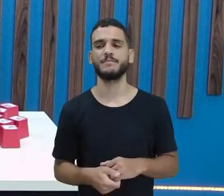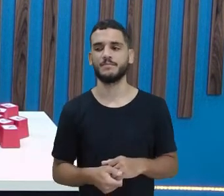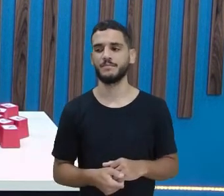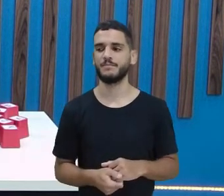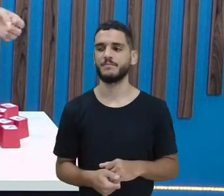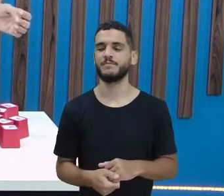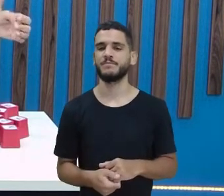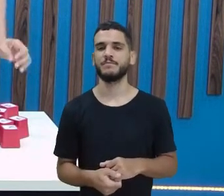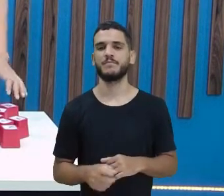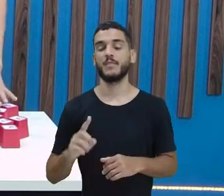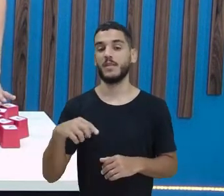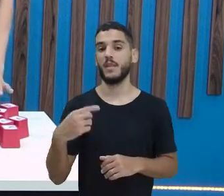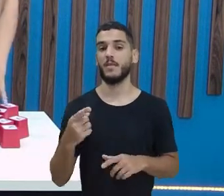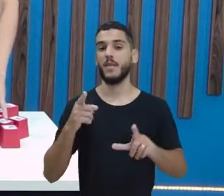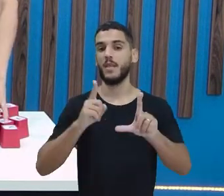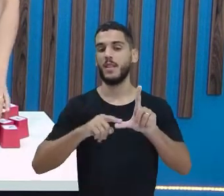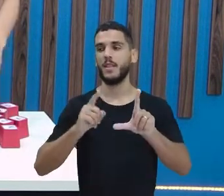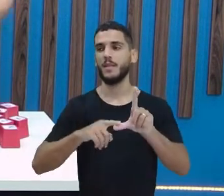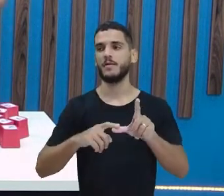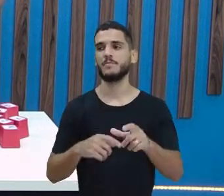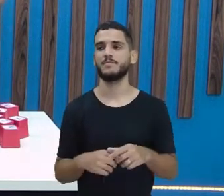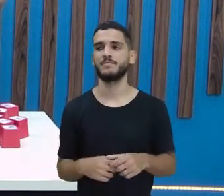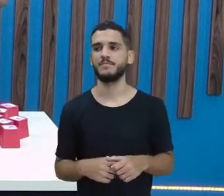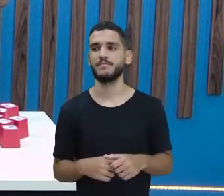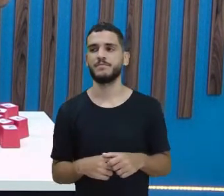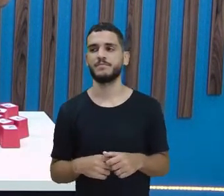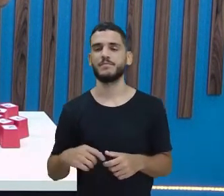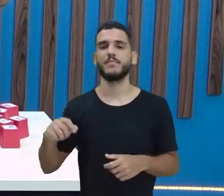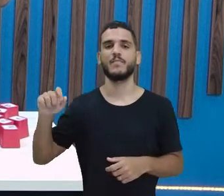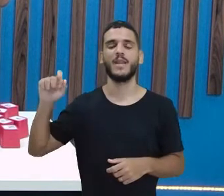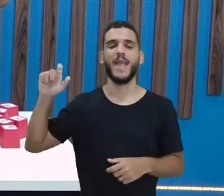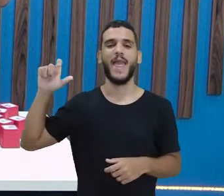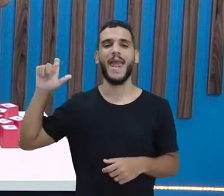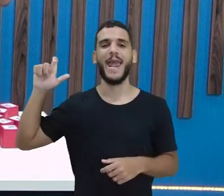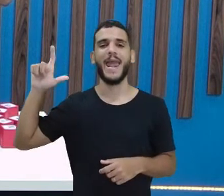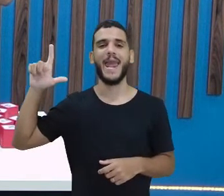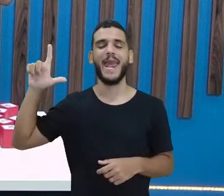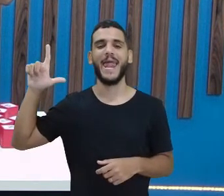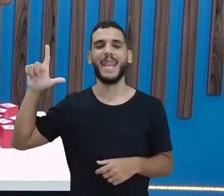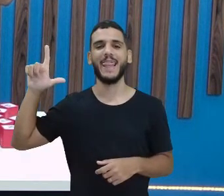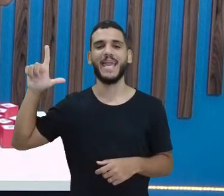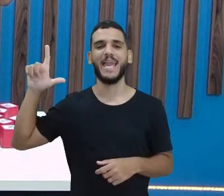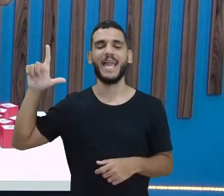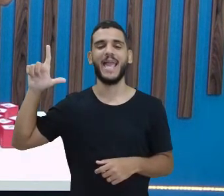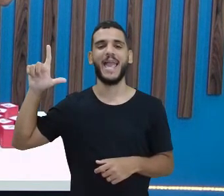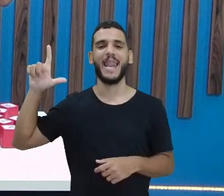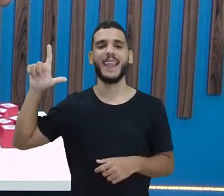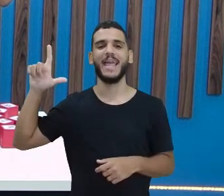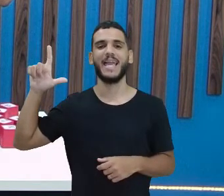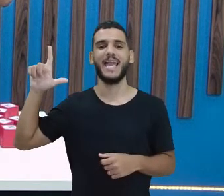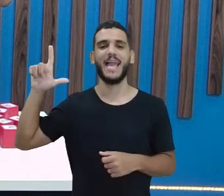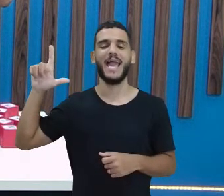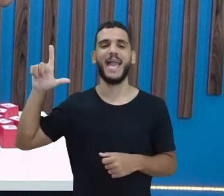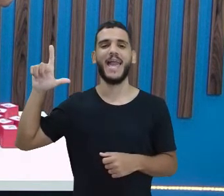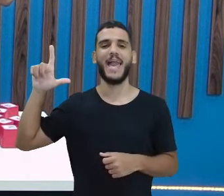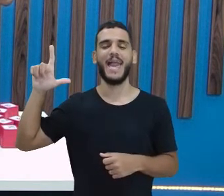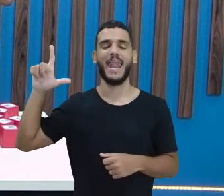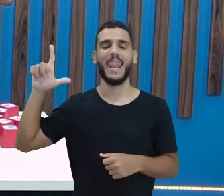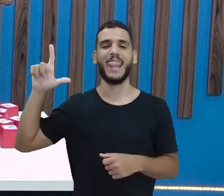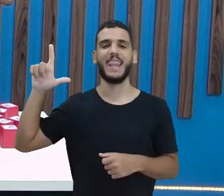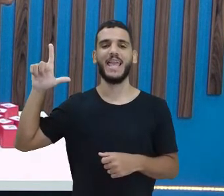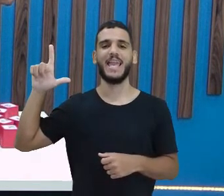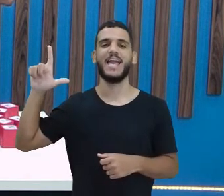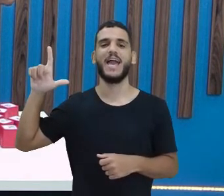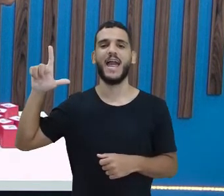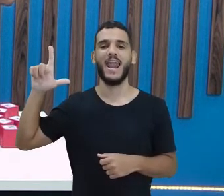Depois eu tenho a letra L. Olha o movimento da letra L. Ã, Ã, tá? É